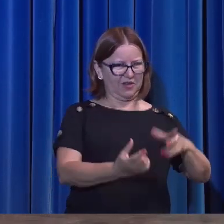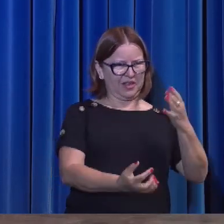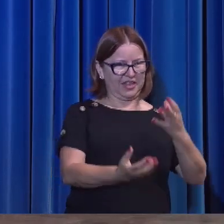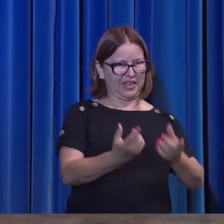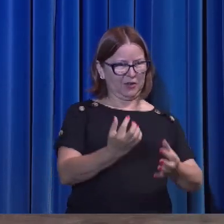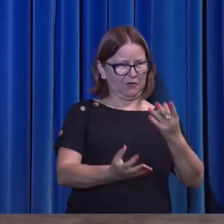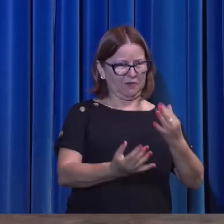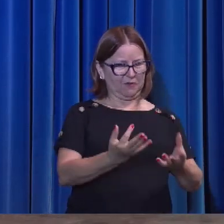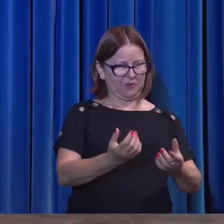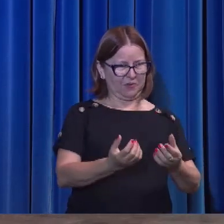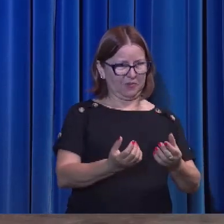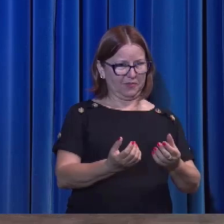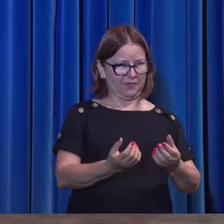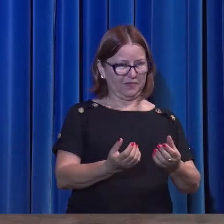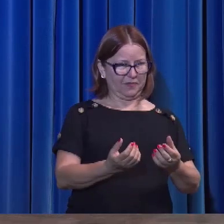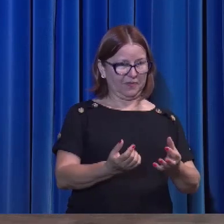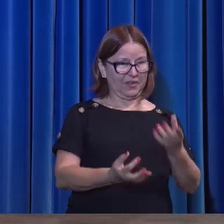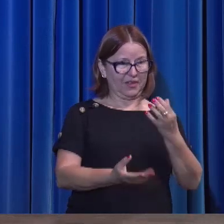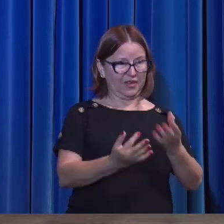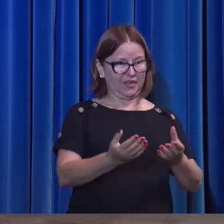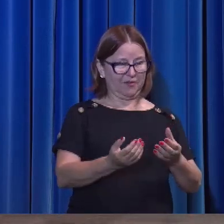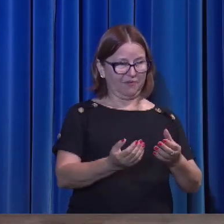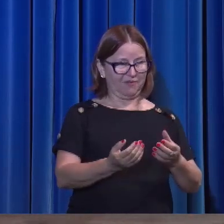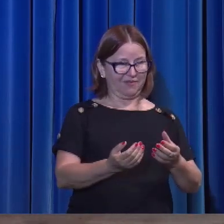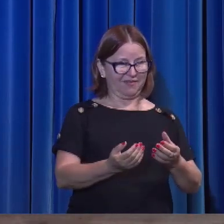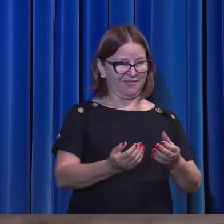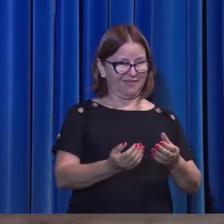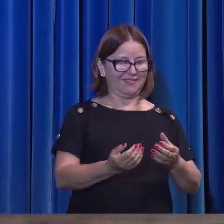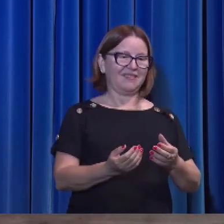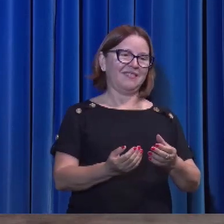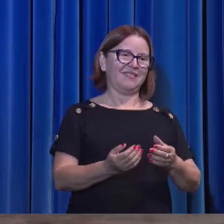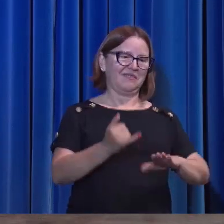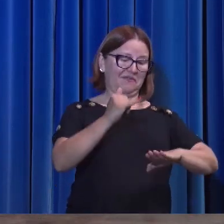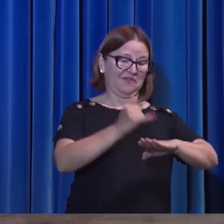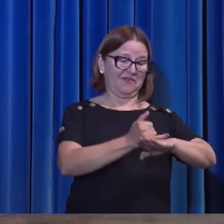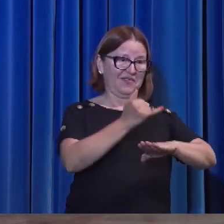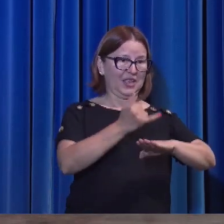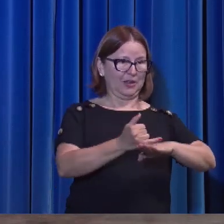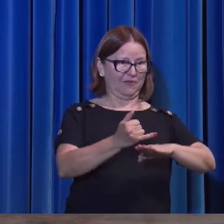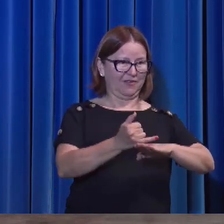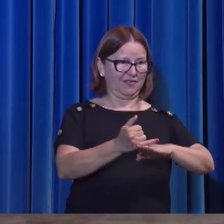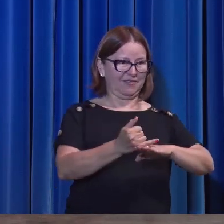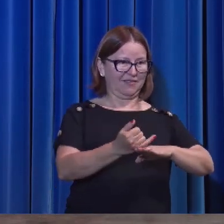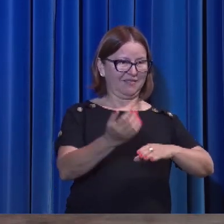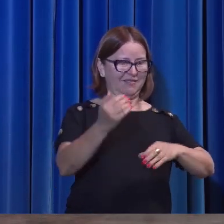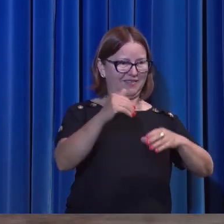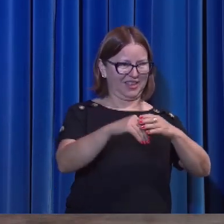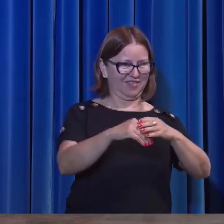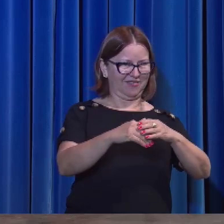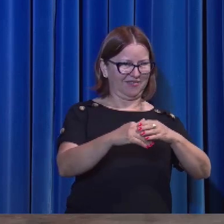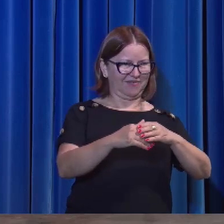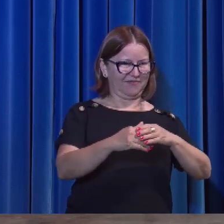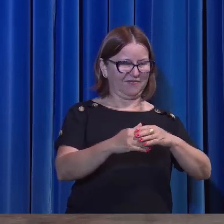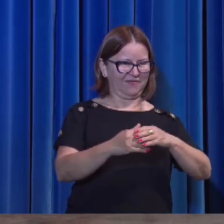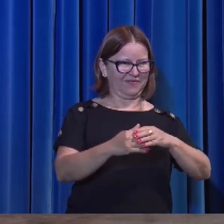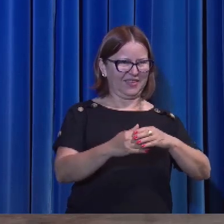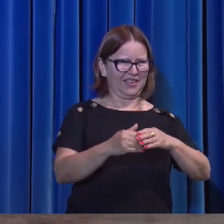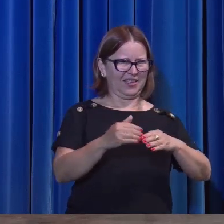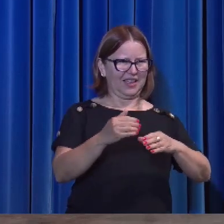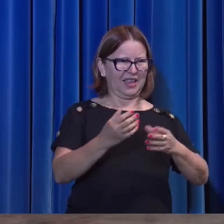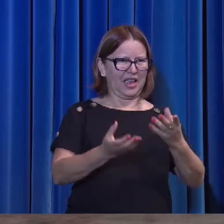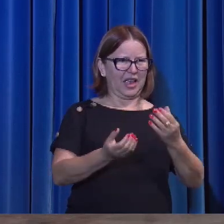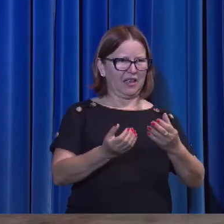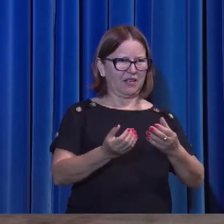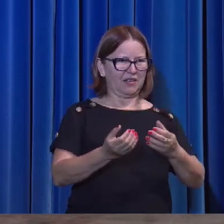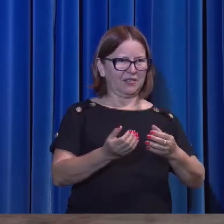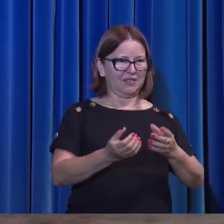e a fornalha está no ferro, o fogo está no ferro. O ferro está no fogo. Ele vai e fica vermelho. O